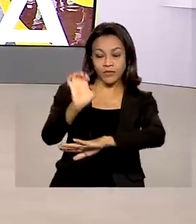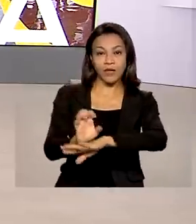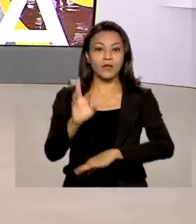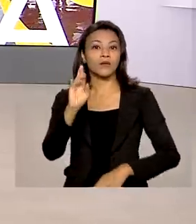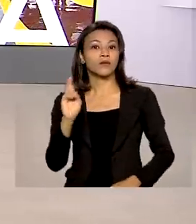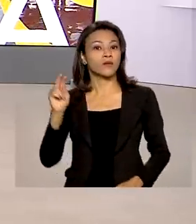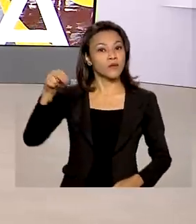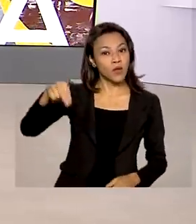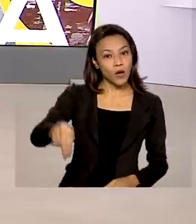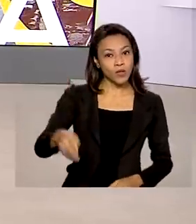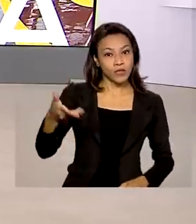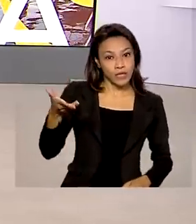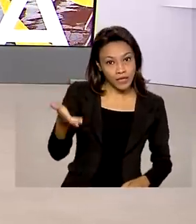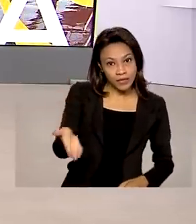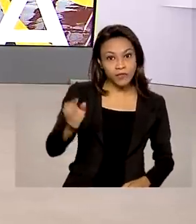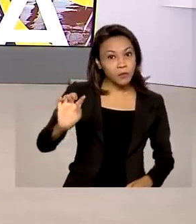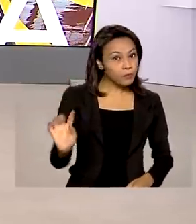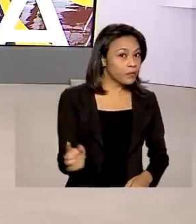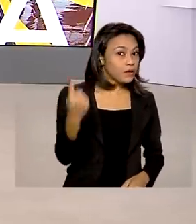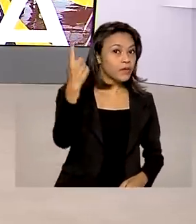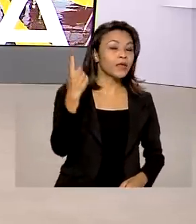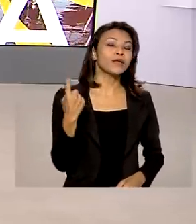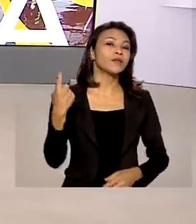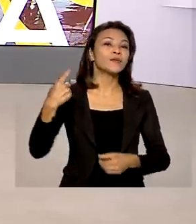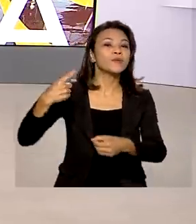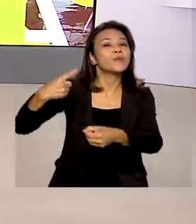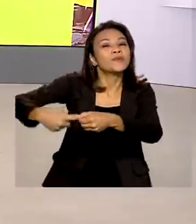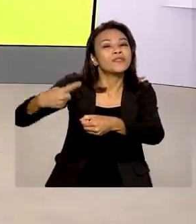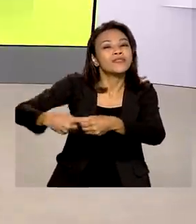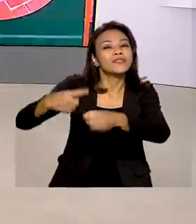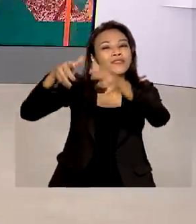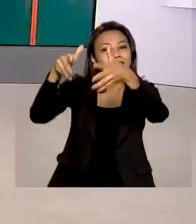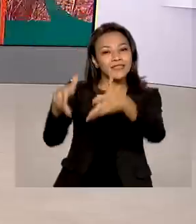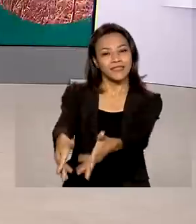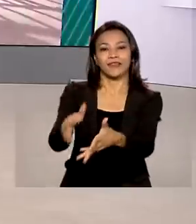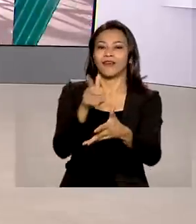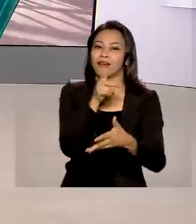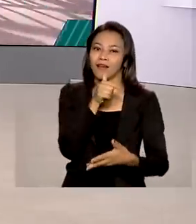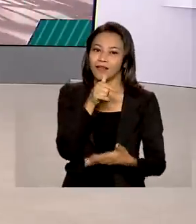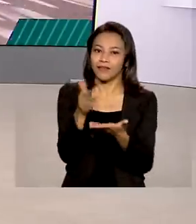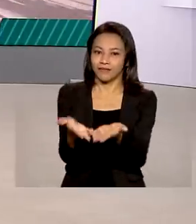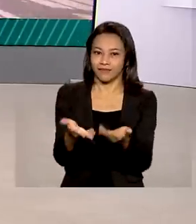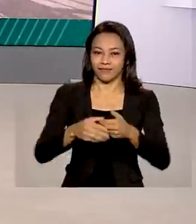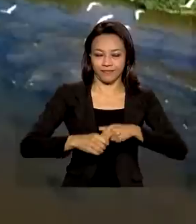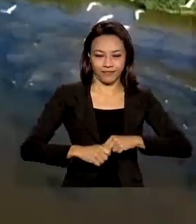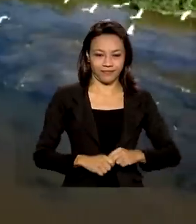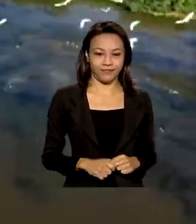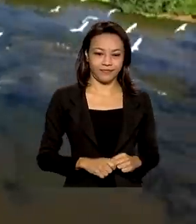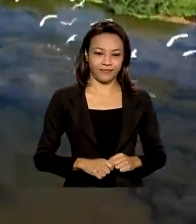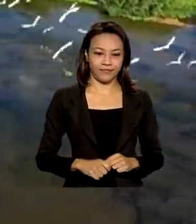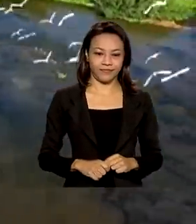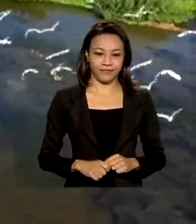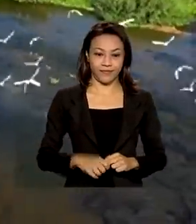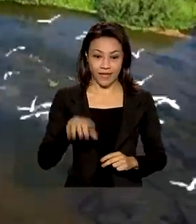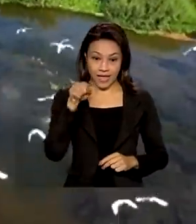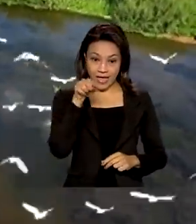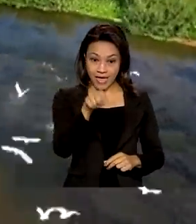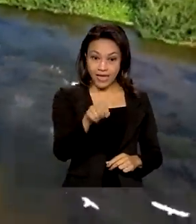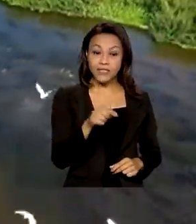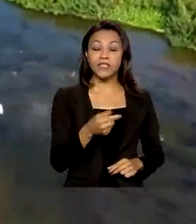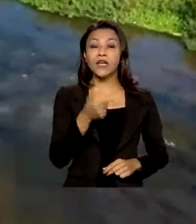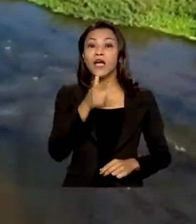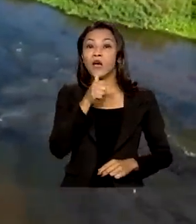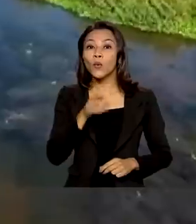O município foi o primeiro no estado a ser beneficiado pelo projeto de integração. Este é o Rio